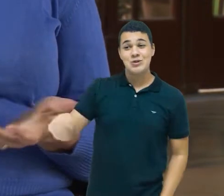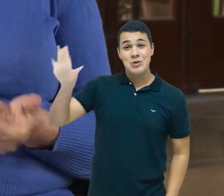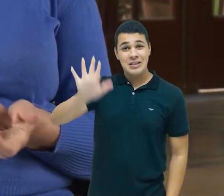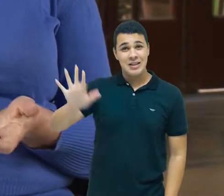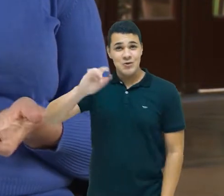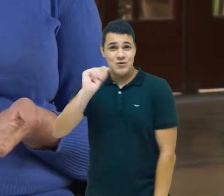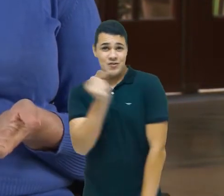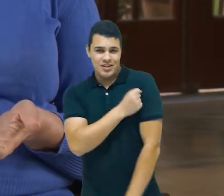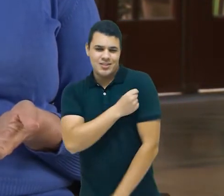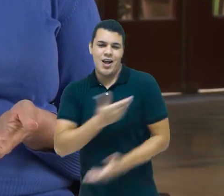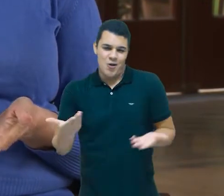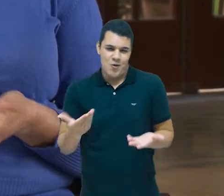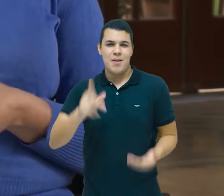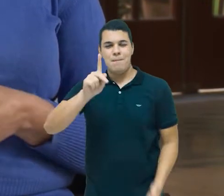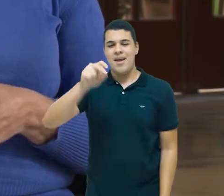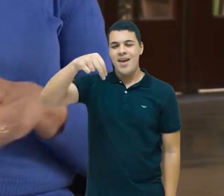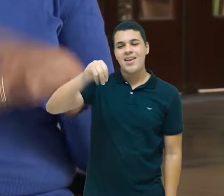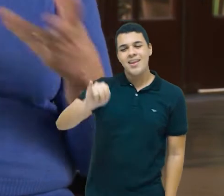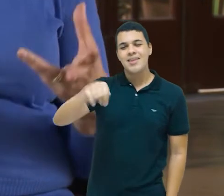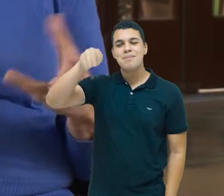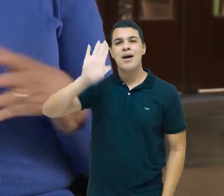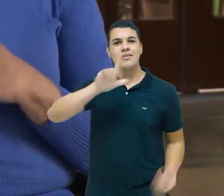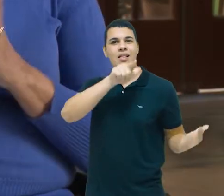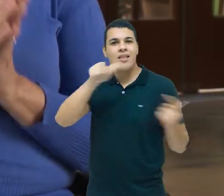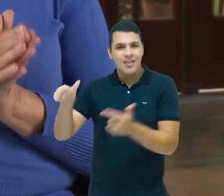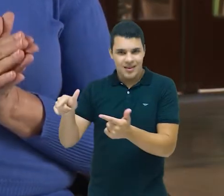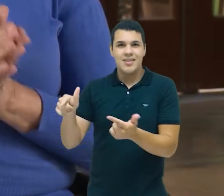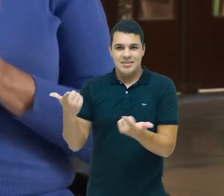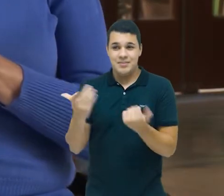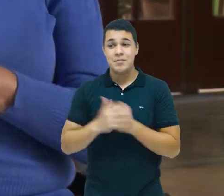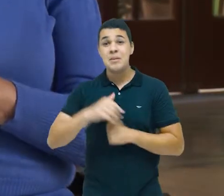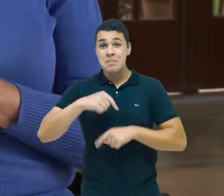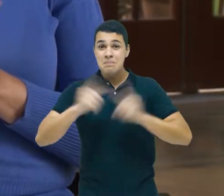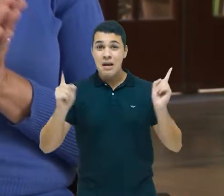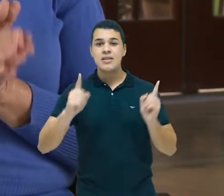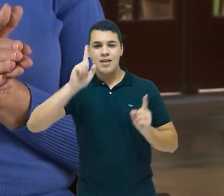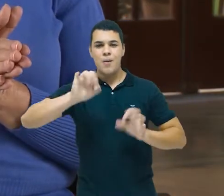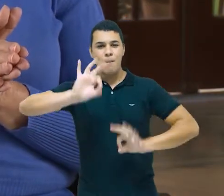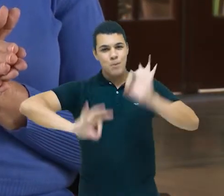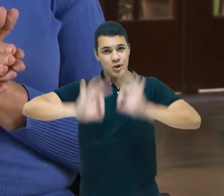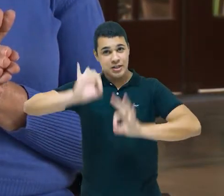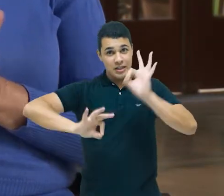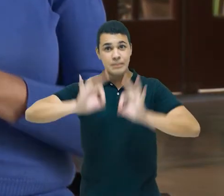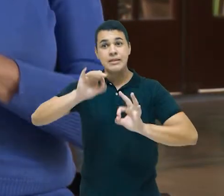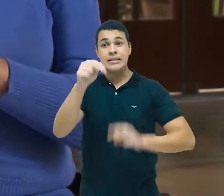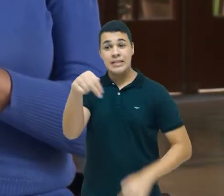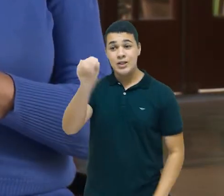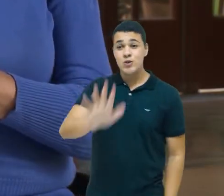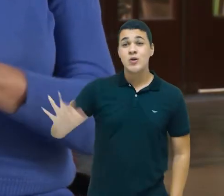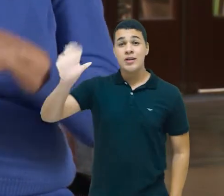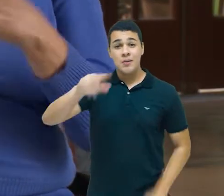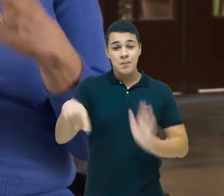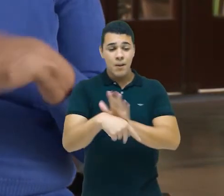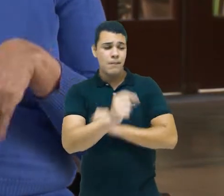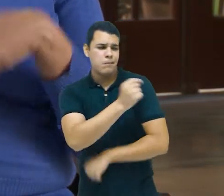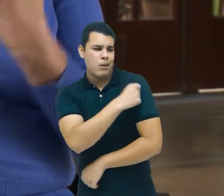hoje conhecemos por PNI, essa sigla, mas é o Programa Nacional de Imunização, que